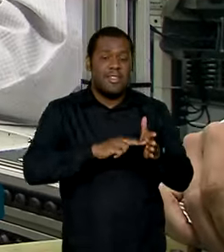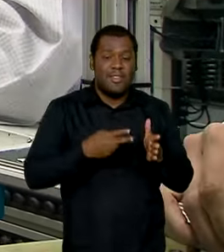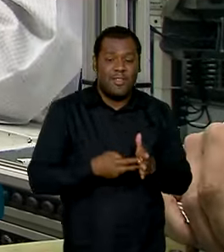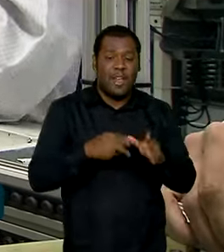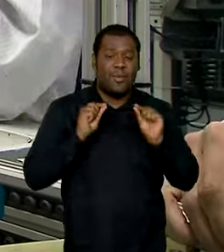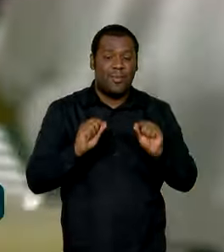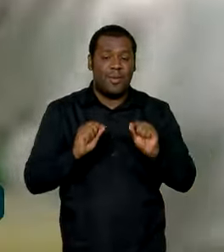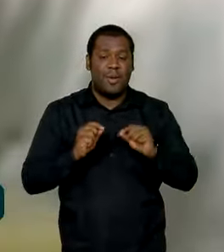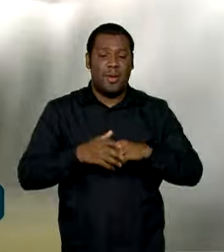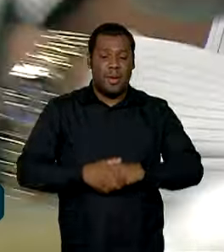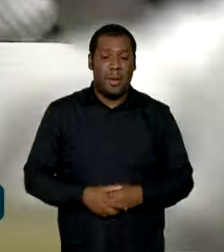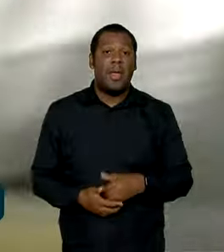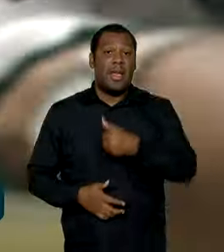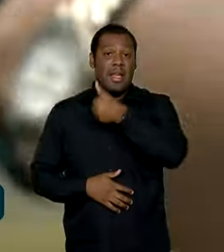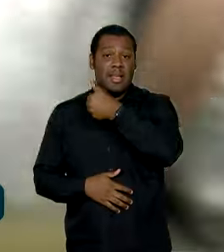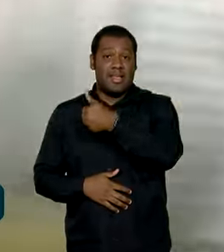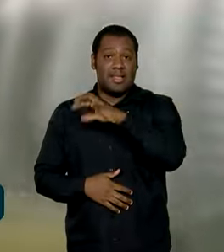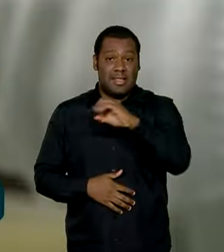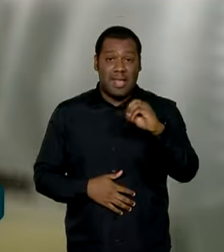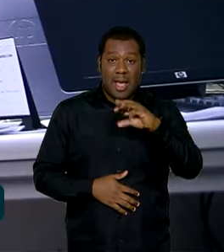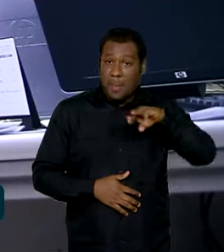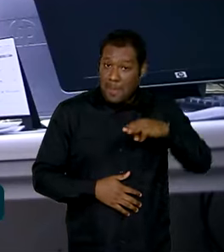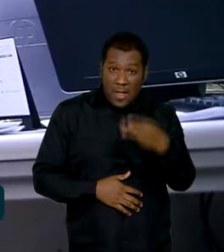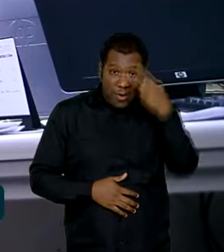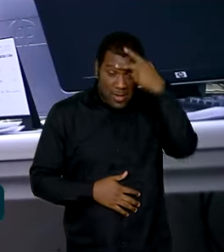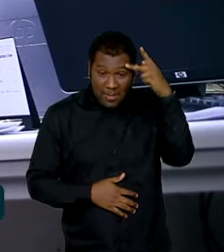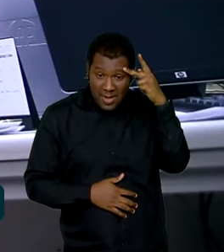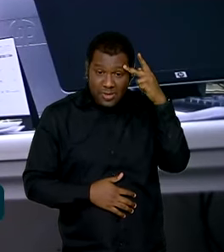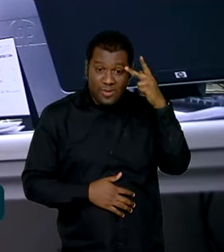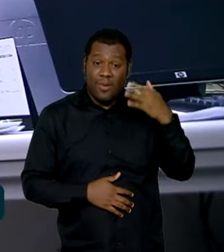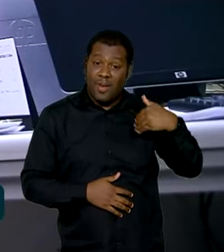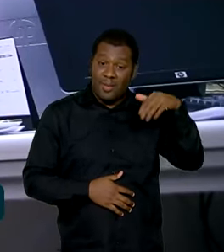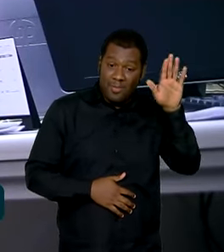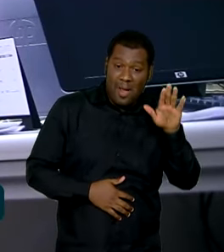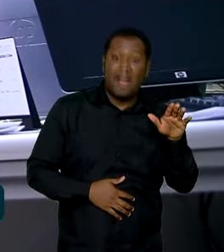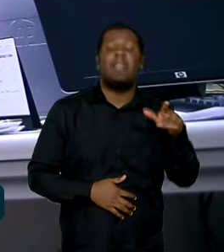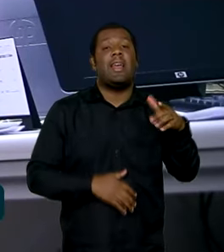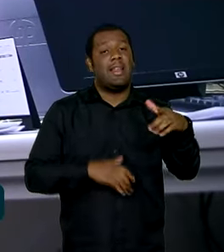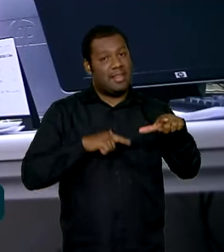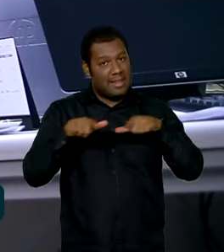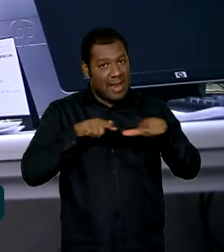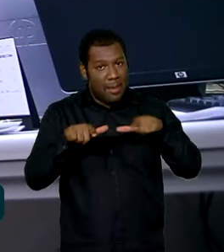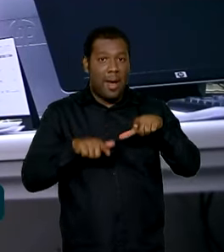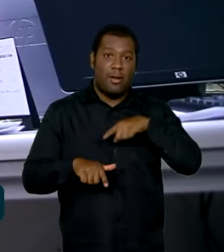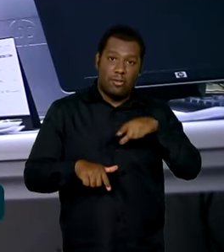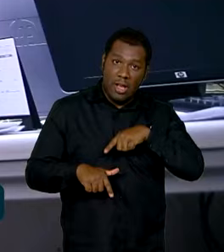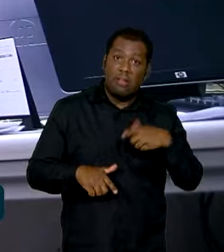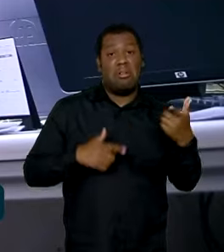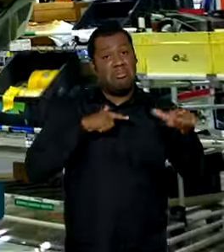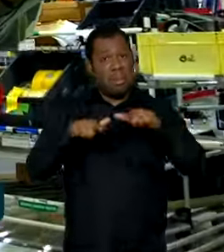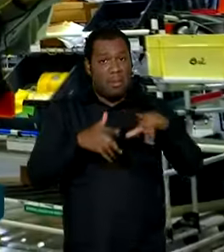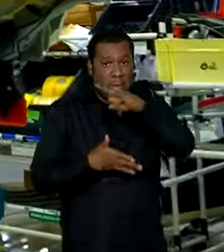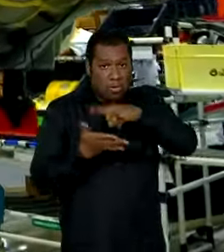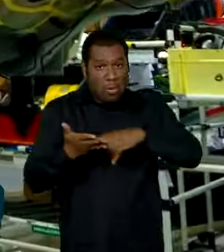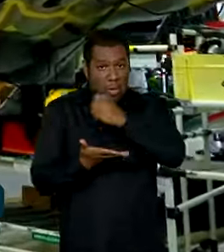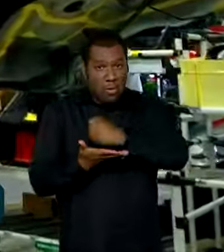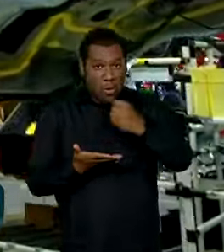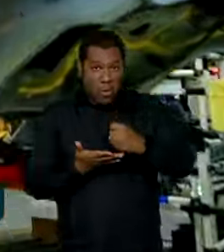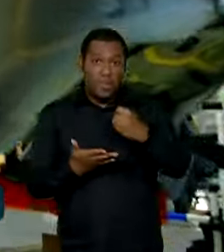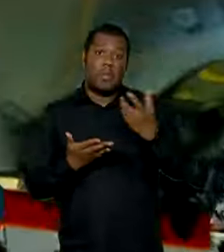que mais de 100 milhões de pessoas têm algum tipo de ocupação no país, seja trabalho com carteira assinada,